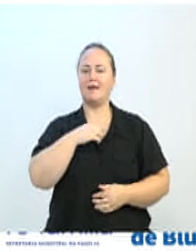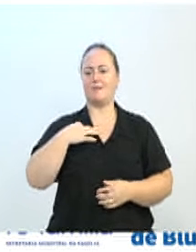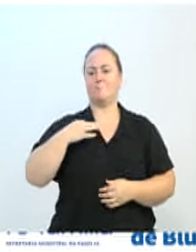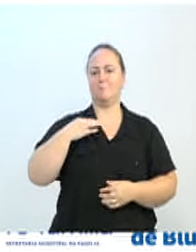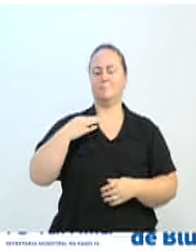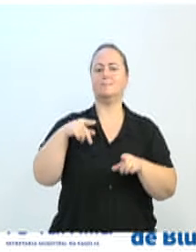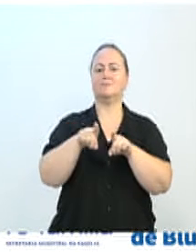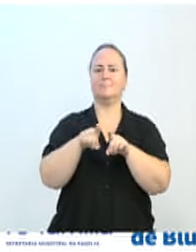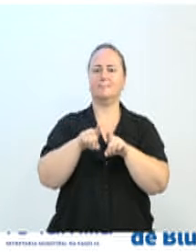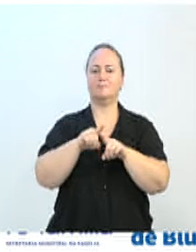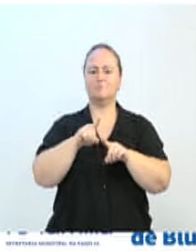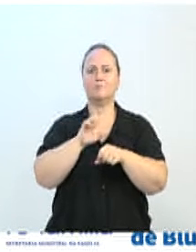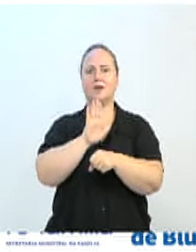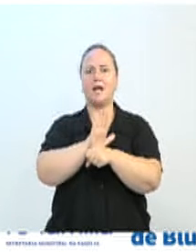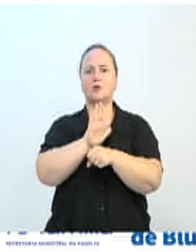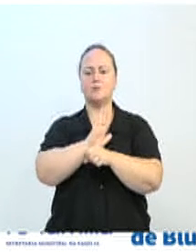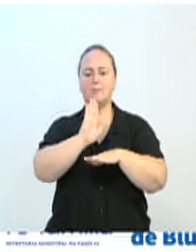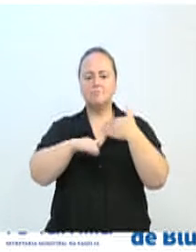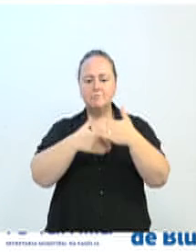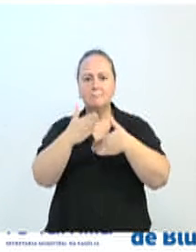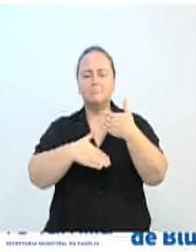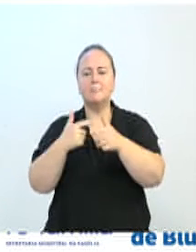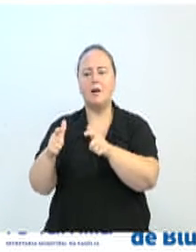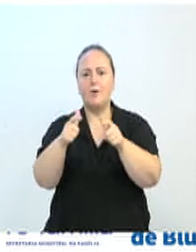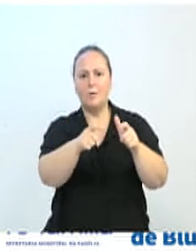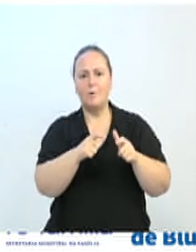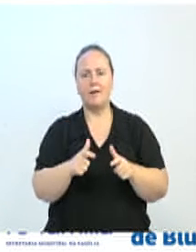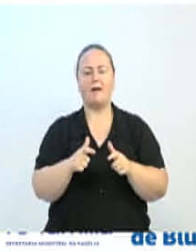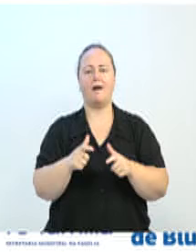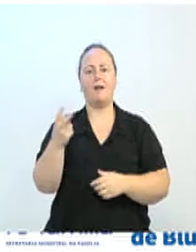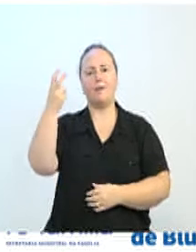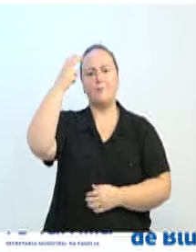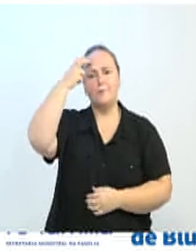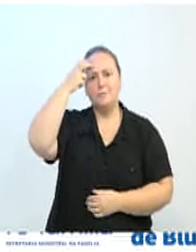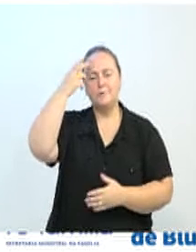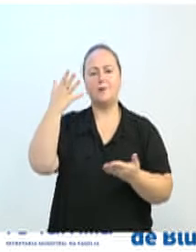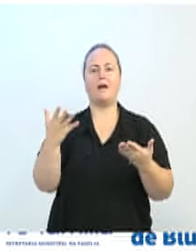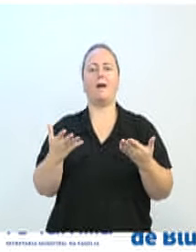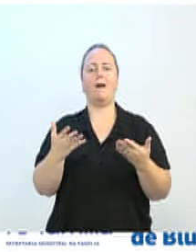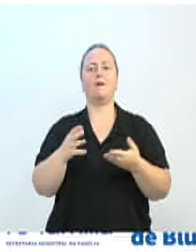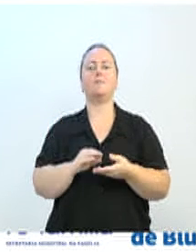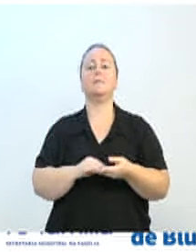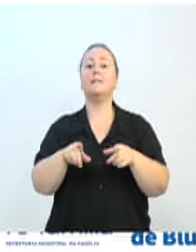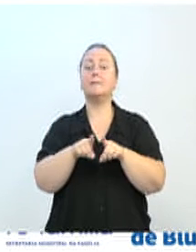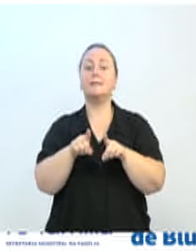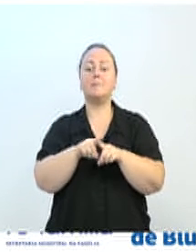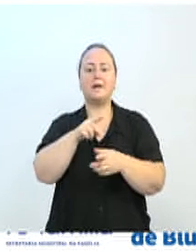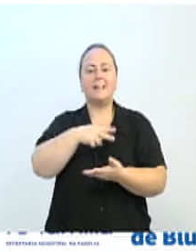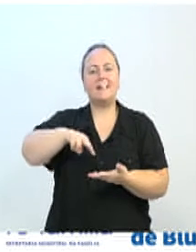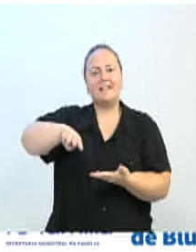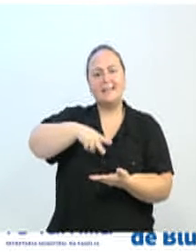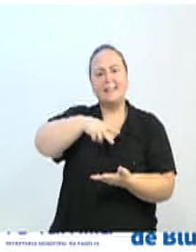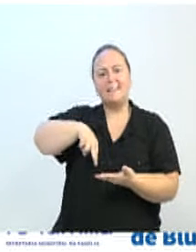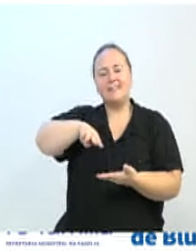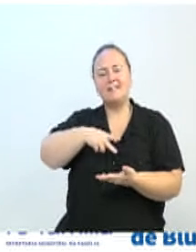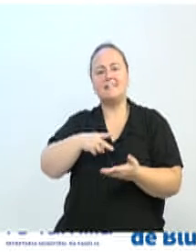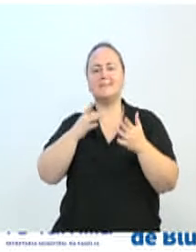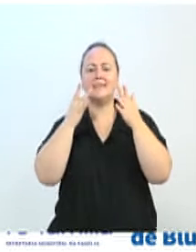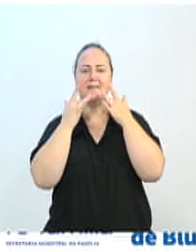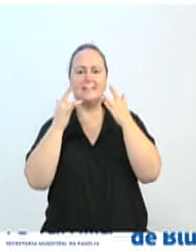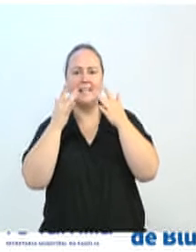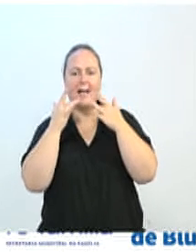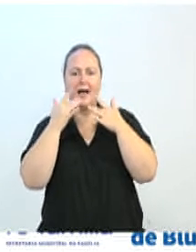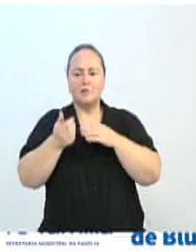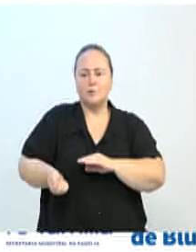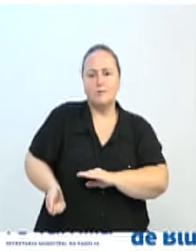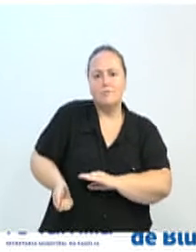desenvolvimento da economia local, a moça cultural, recitais, espetáculos de dança, moça de teatro, torneios